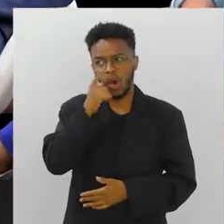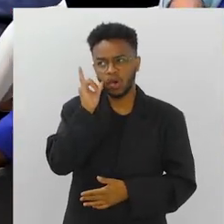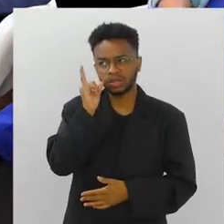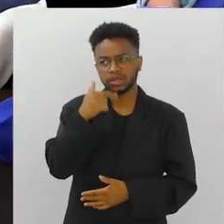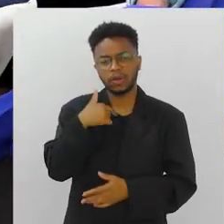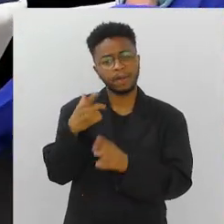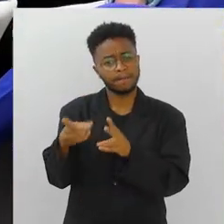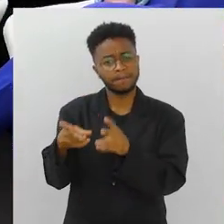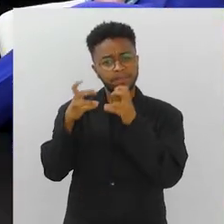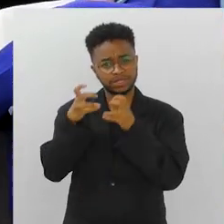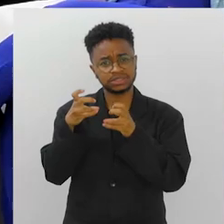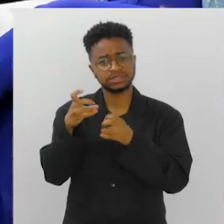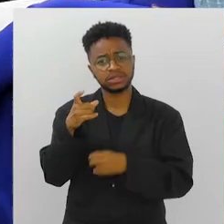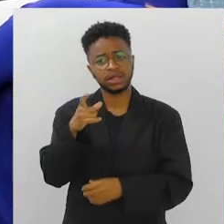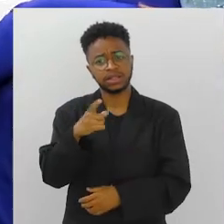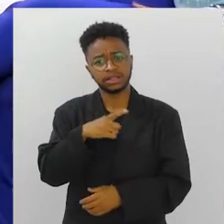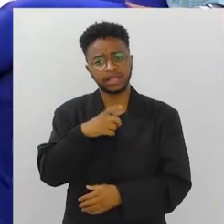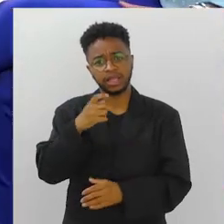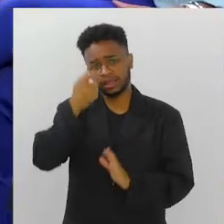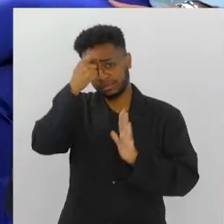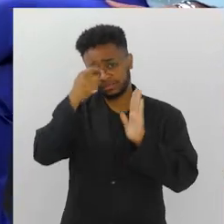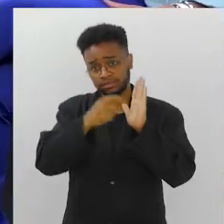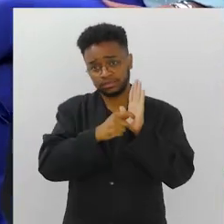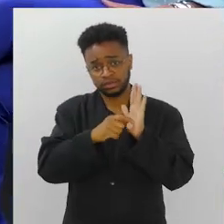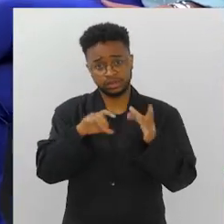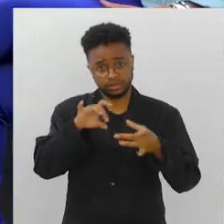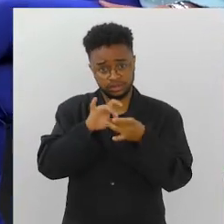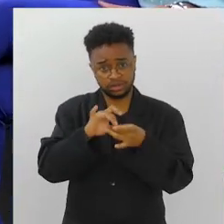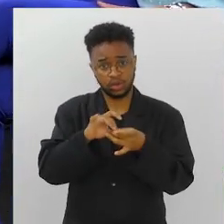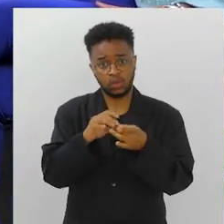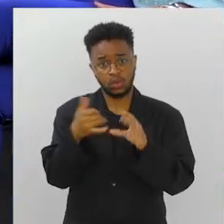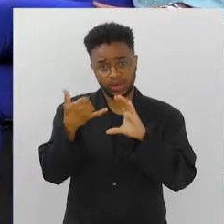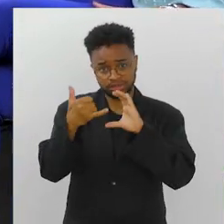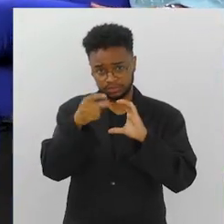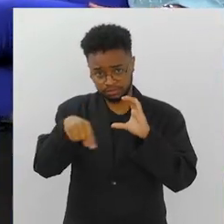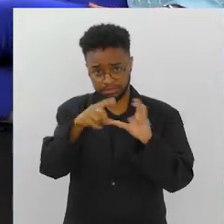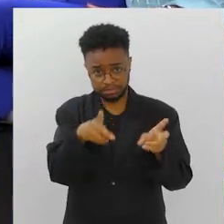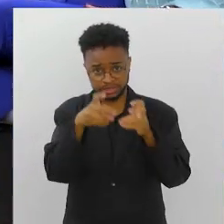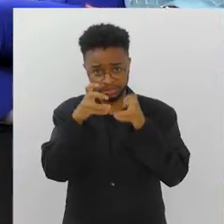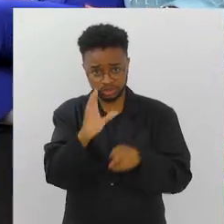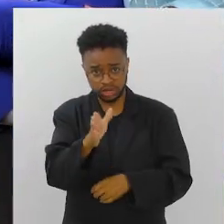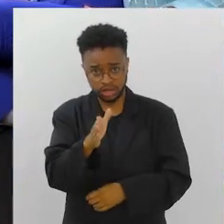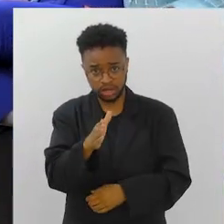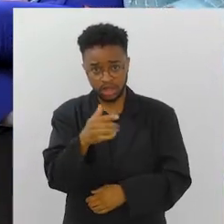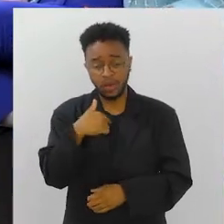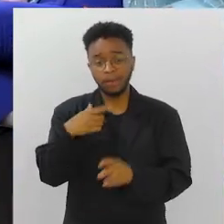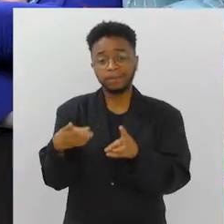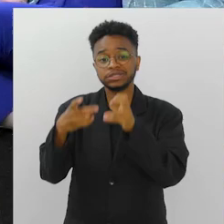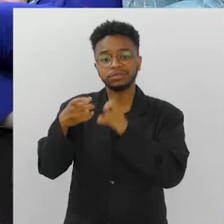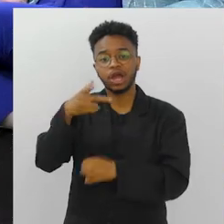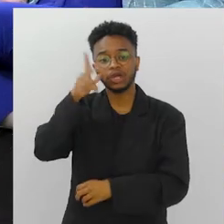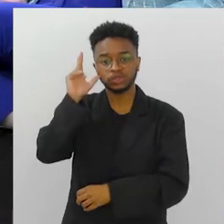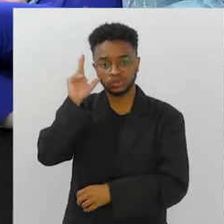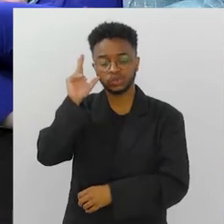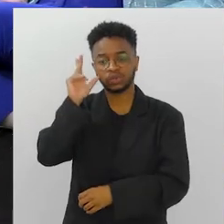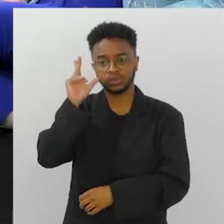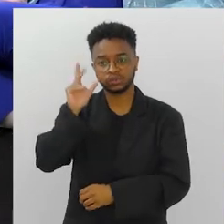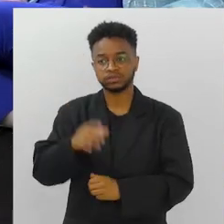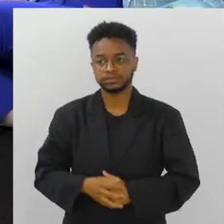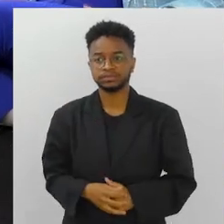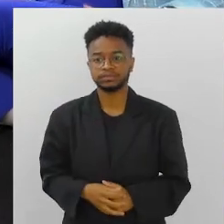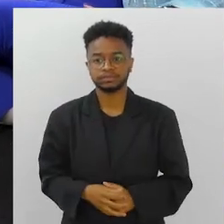ontem, eu percebi que existe uma inteligência artificial no WhatsApp. Você já percebeu? Sim. Eu só fui perceber isso antes de ontem.